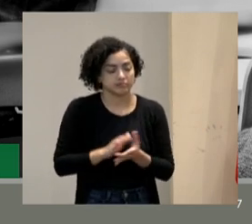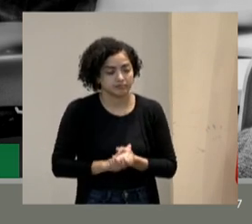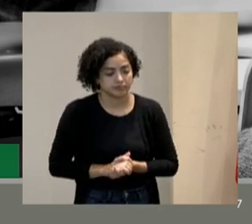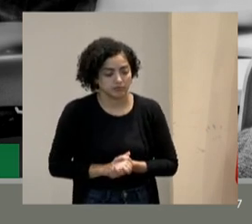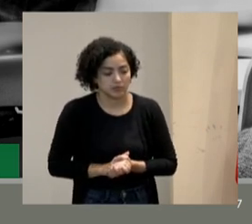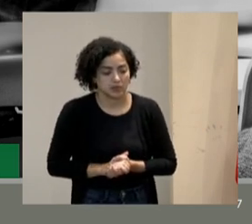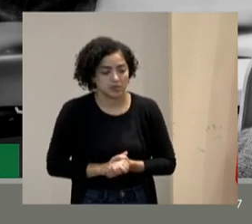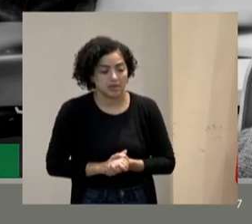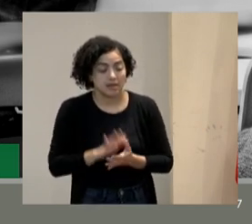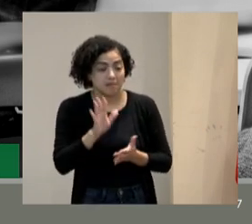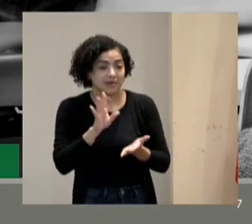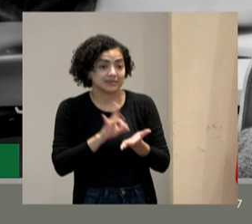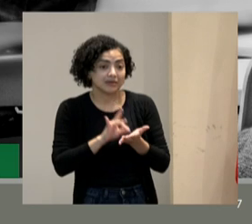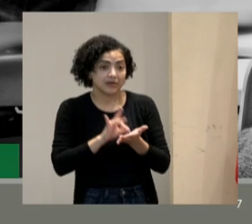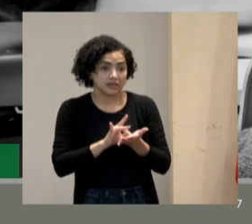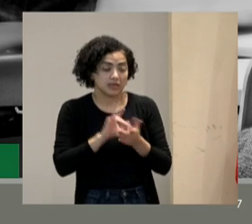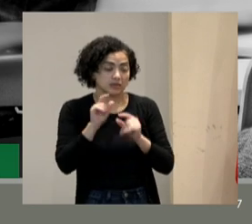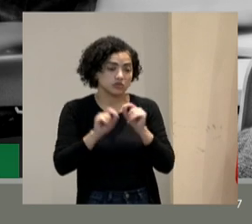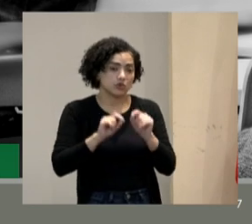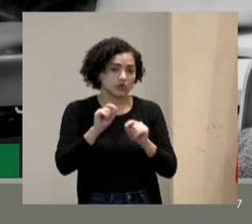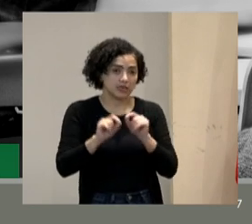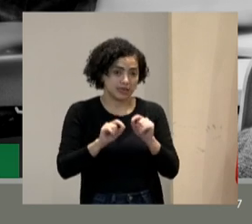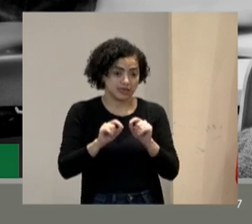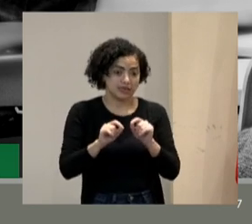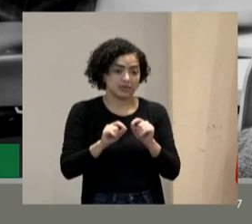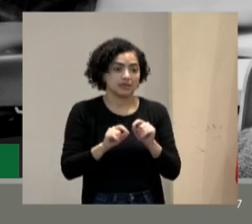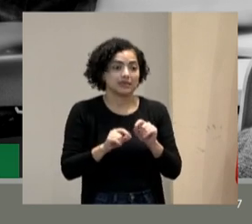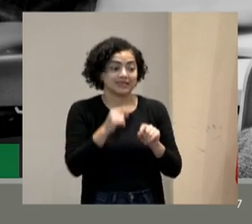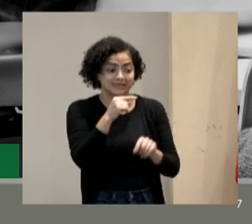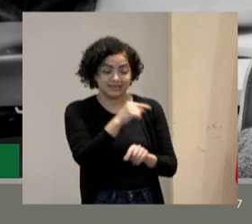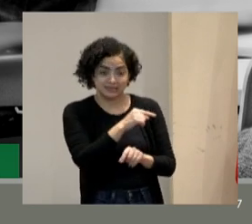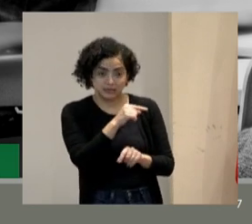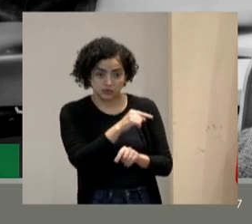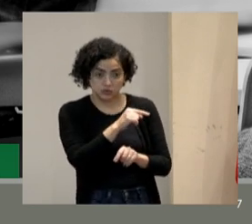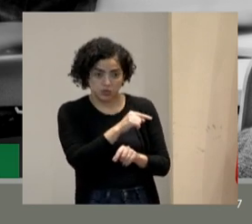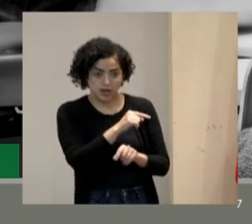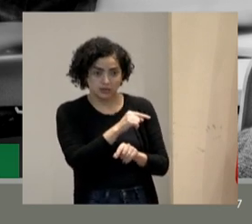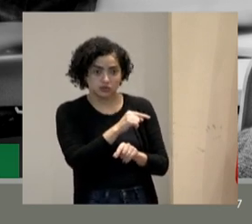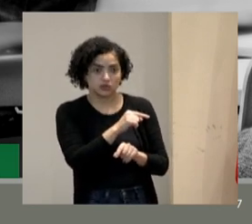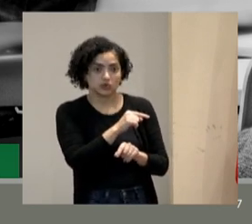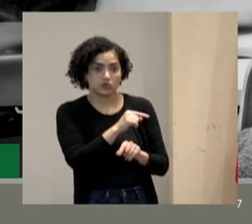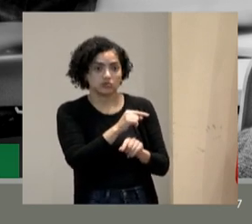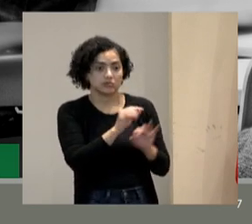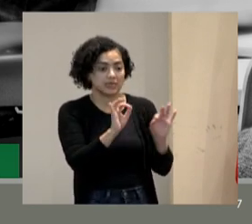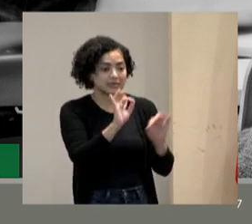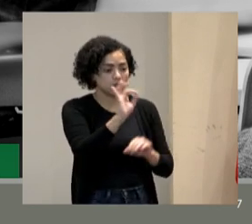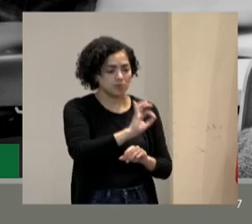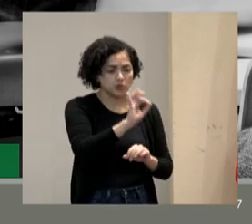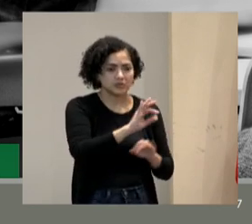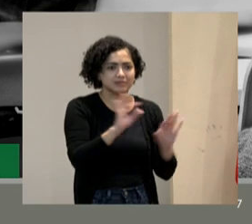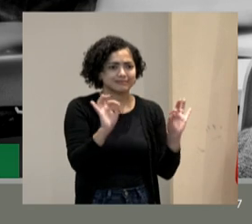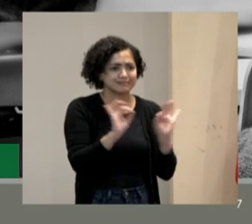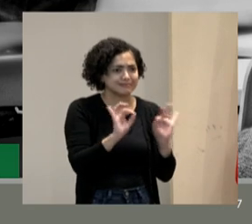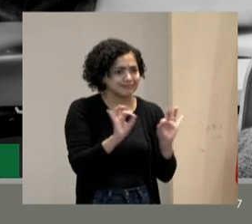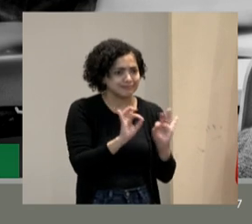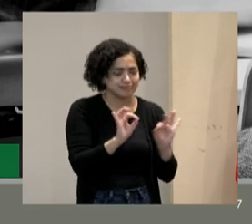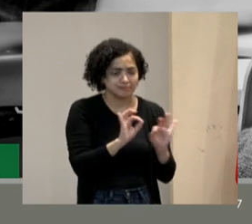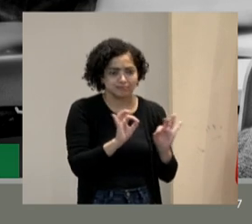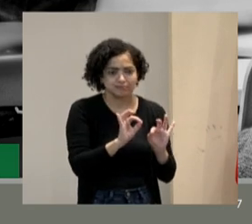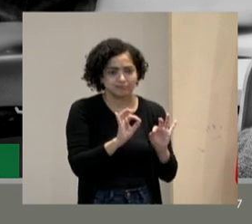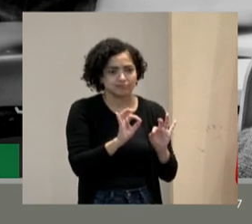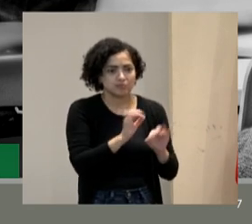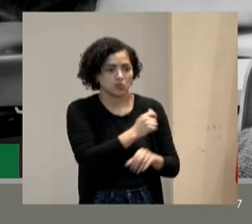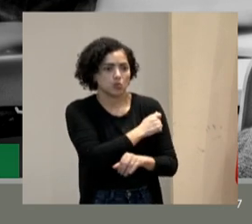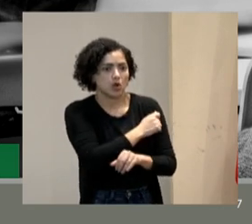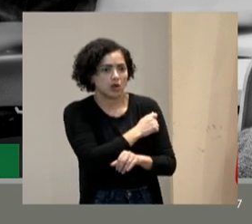só que a realidade é que desses 4,6% nenhum 1% dos estudantes universitários